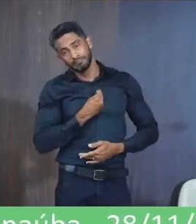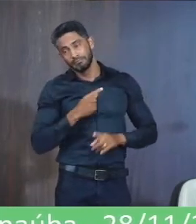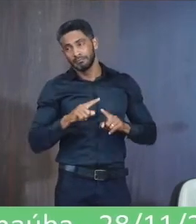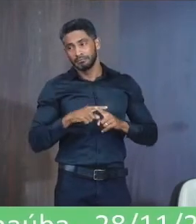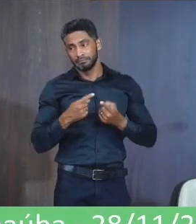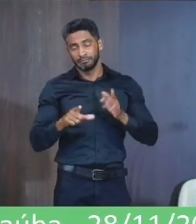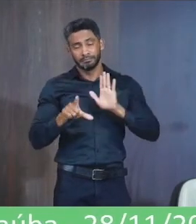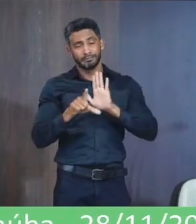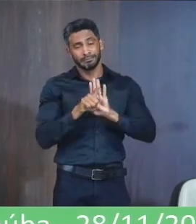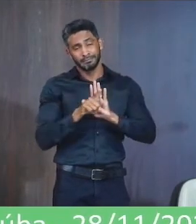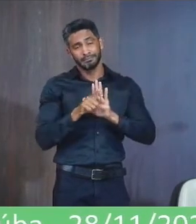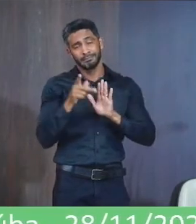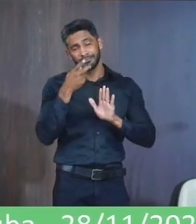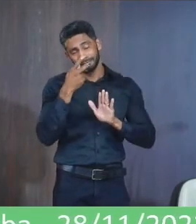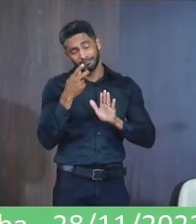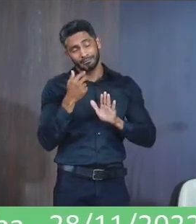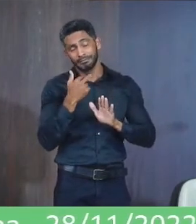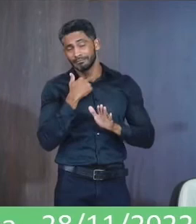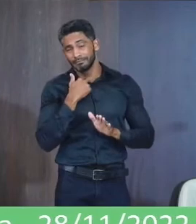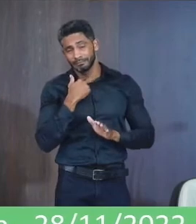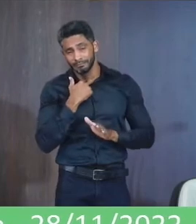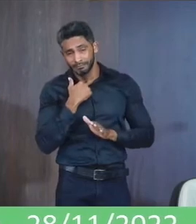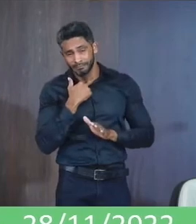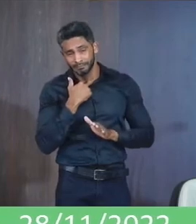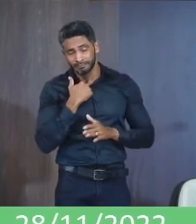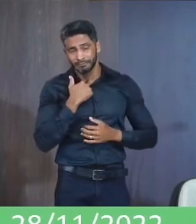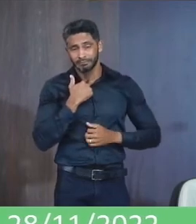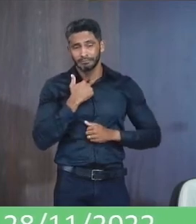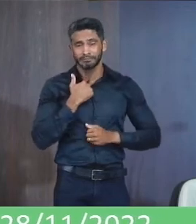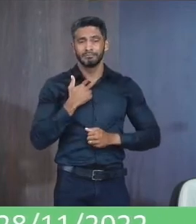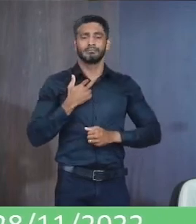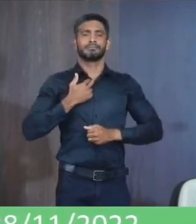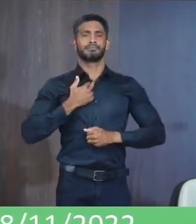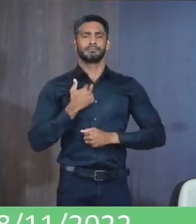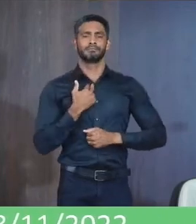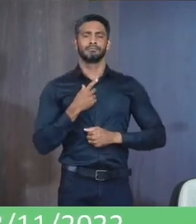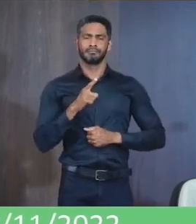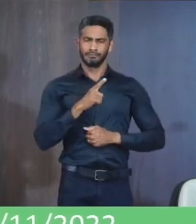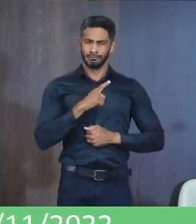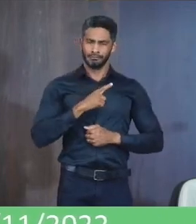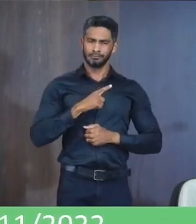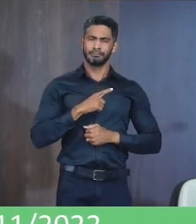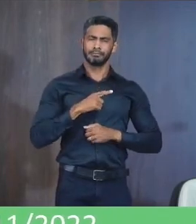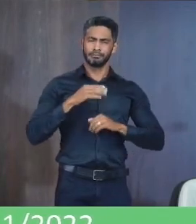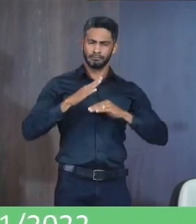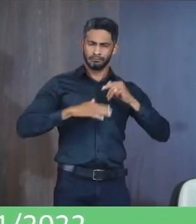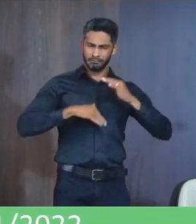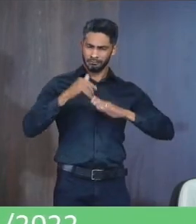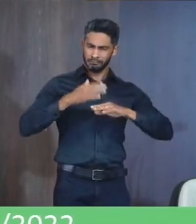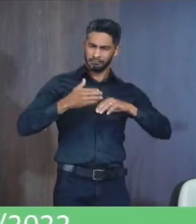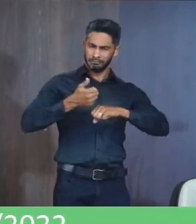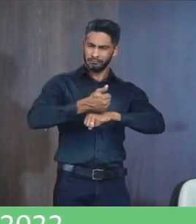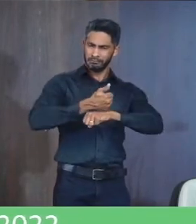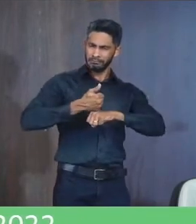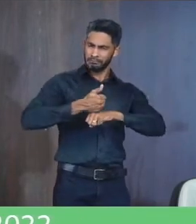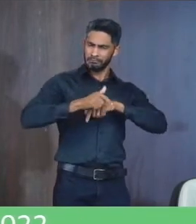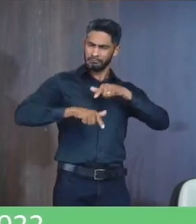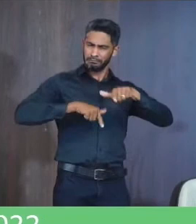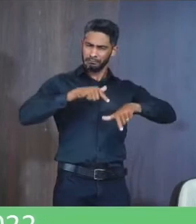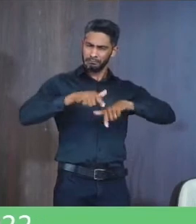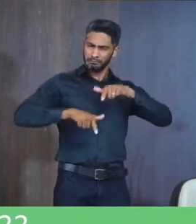lei Não nos permite Que nós façamos isso Mas nós temos Um profissional Que morreu No exercício Da profissão